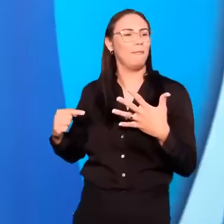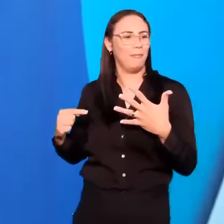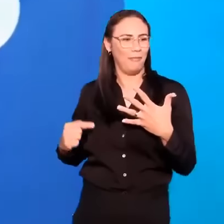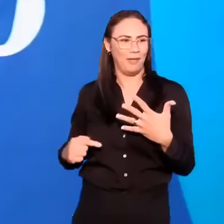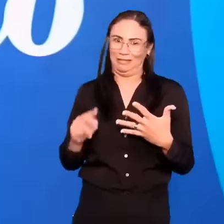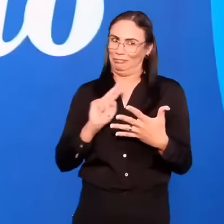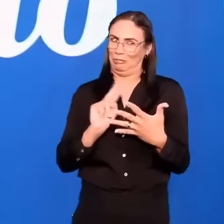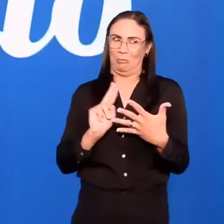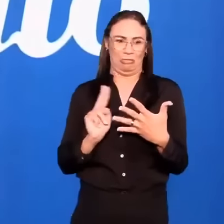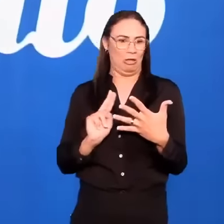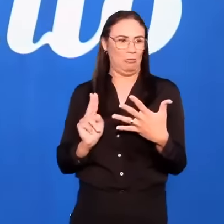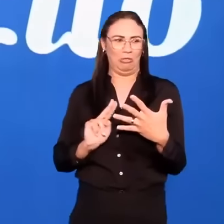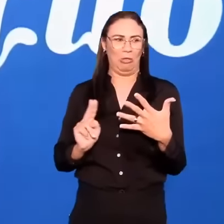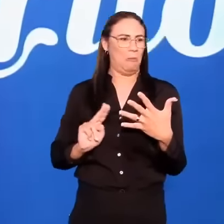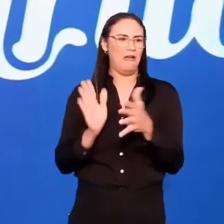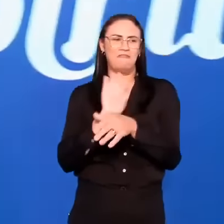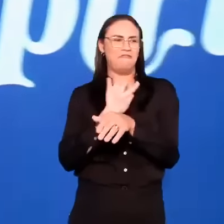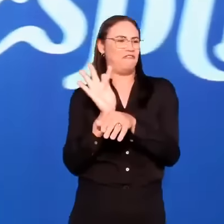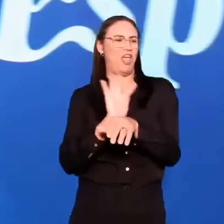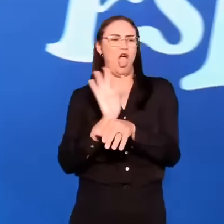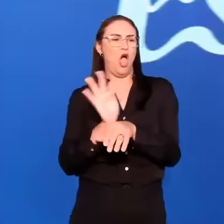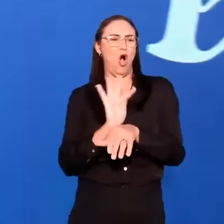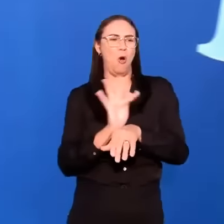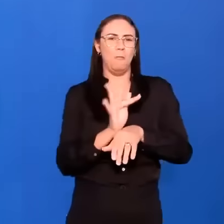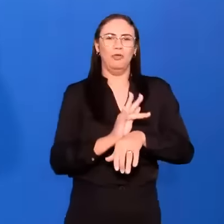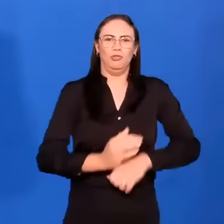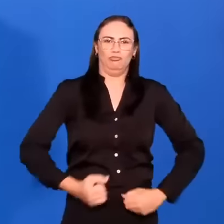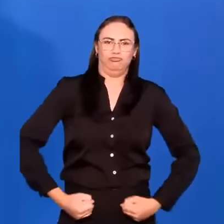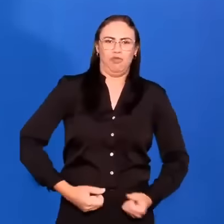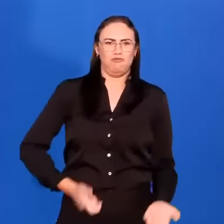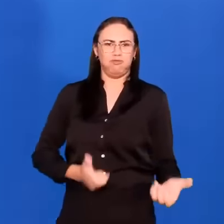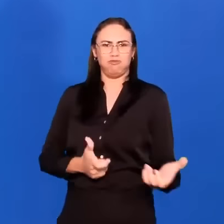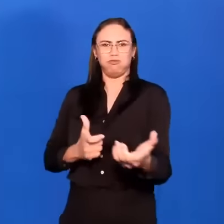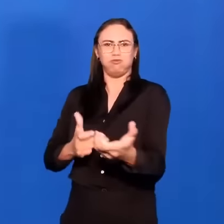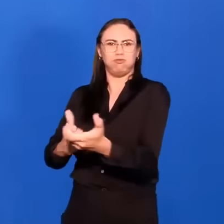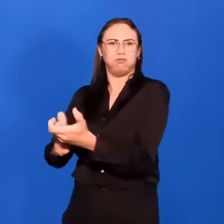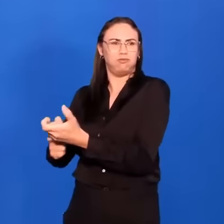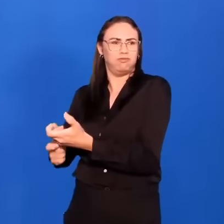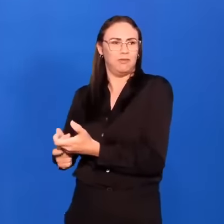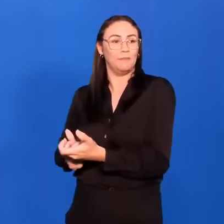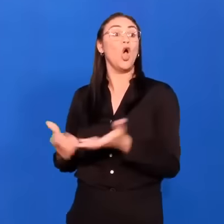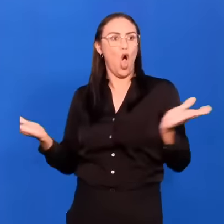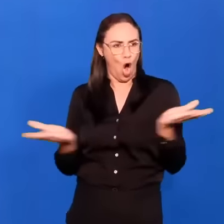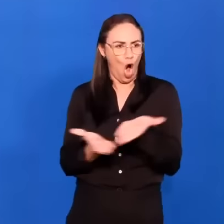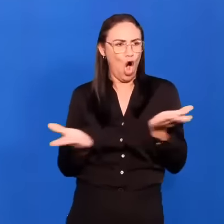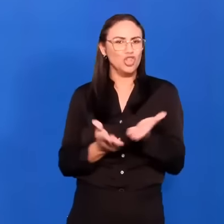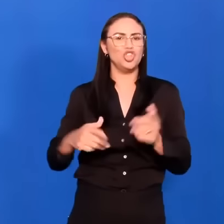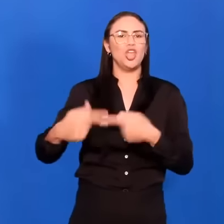Alpatino. Robert De Niro. Arnold Schwarzenegger. Sabe quem são suas referências hoje? Justin Bieber.